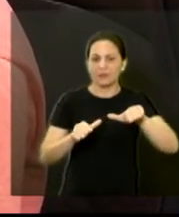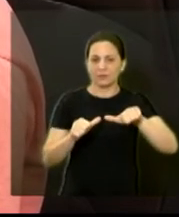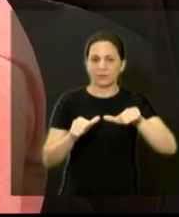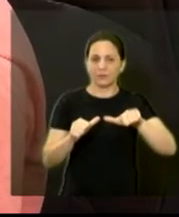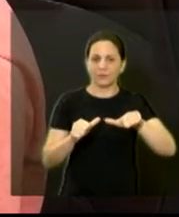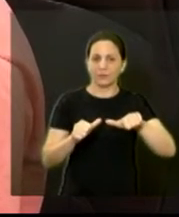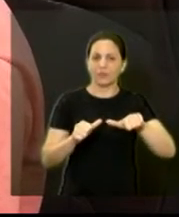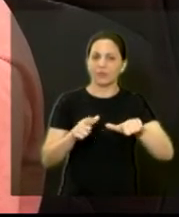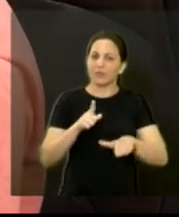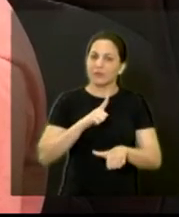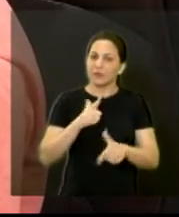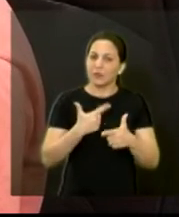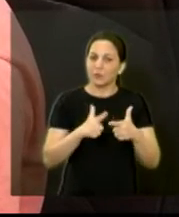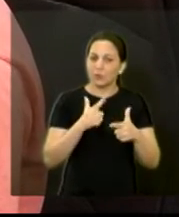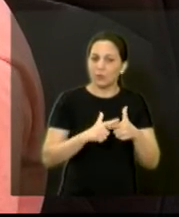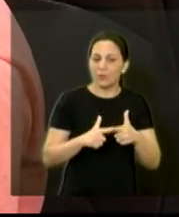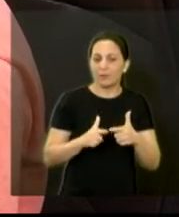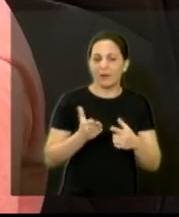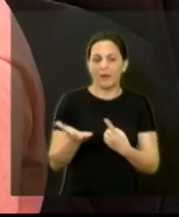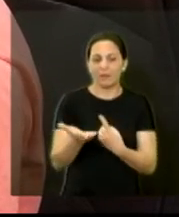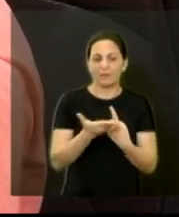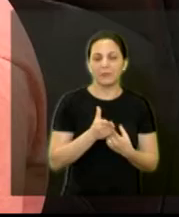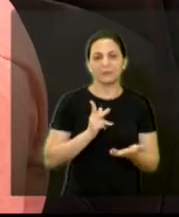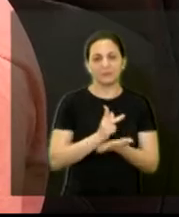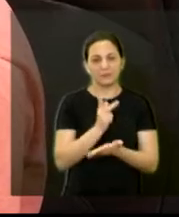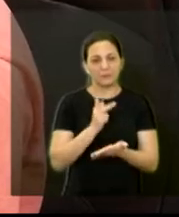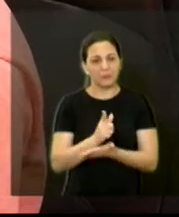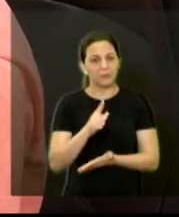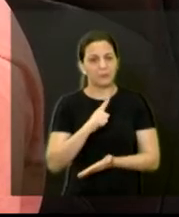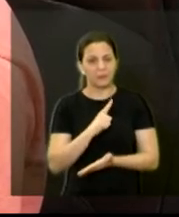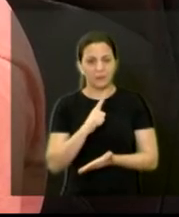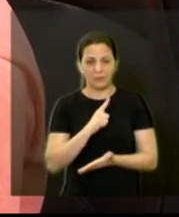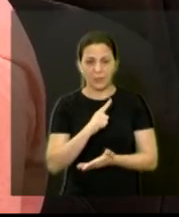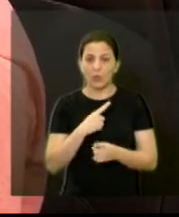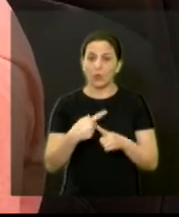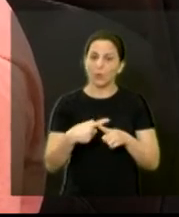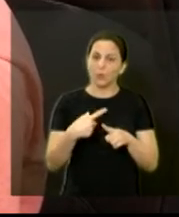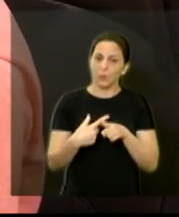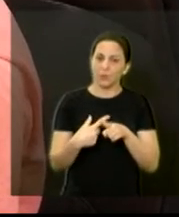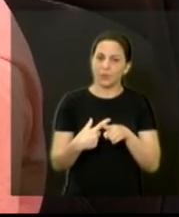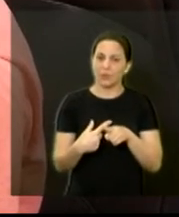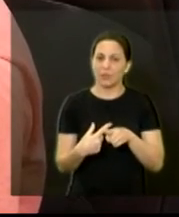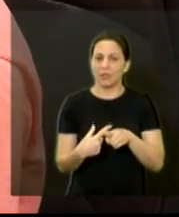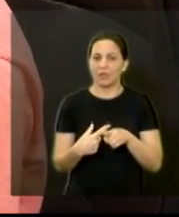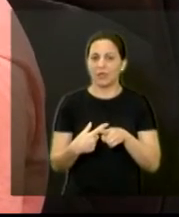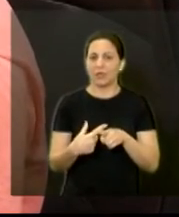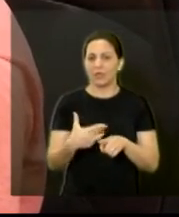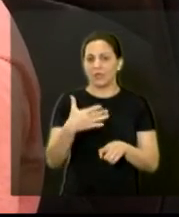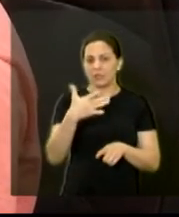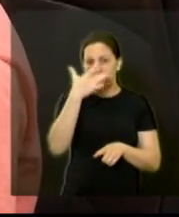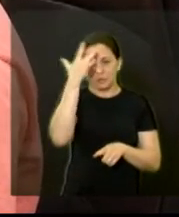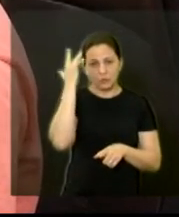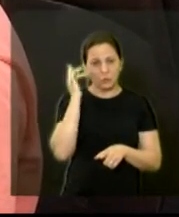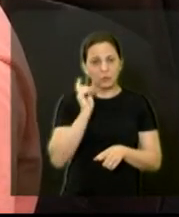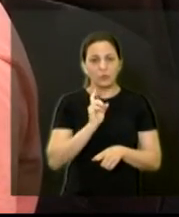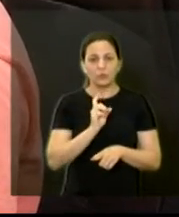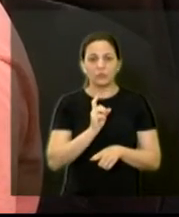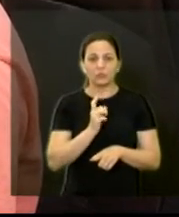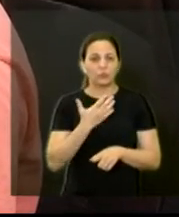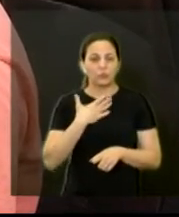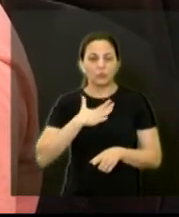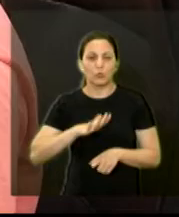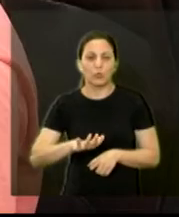balcões sempre existem e sempre vão haver porque muitas vezes ninguém gosta de ouvir não